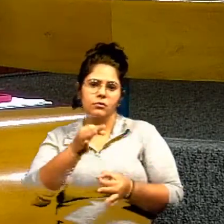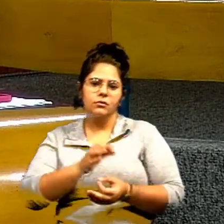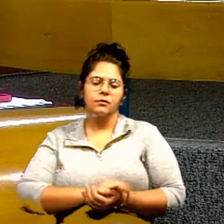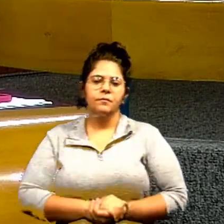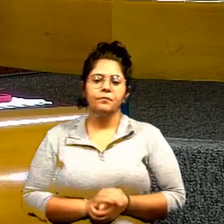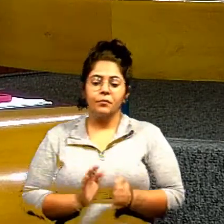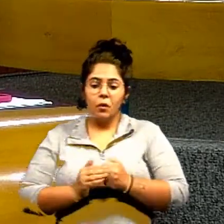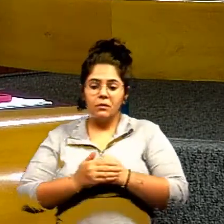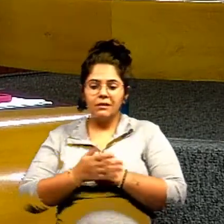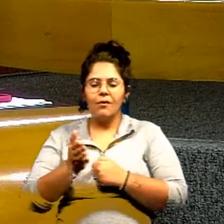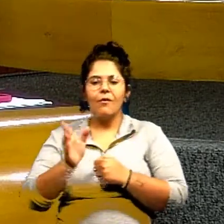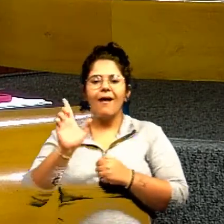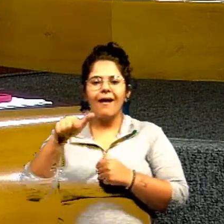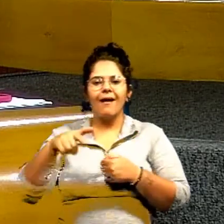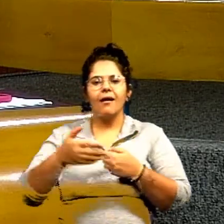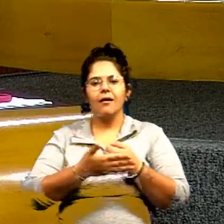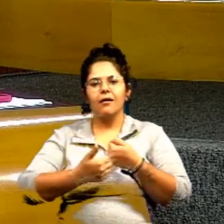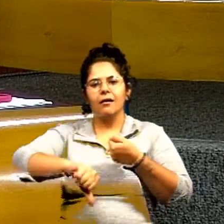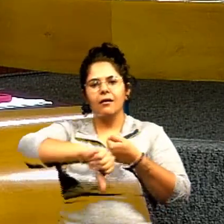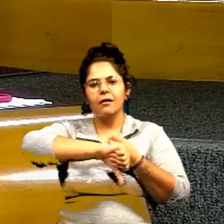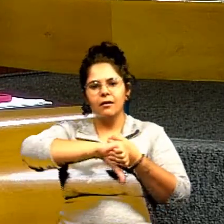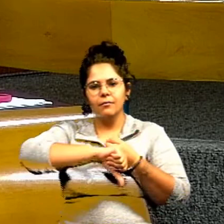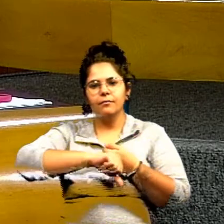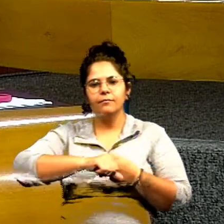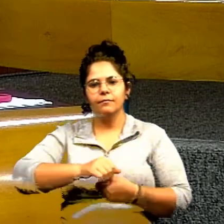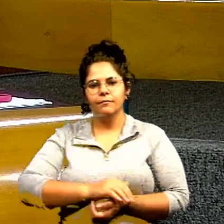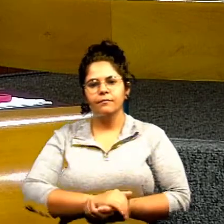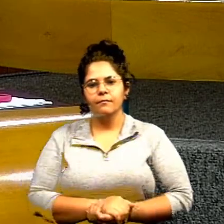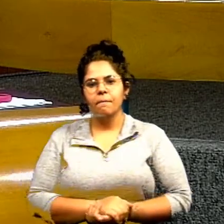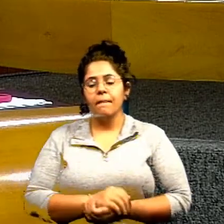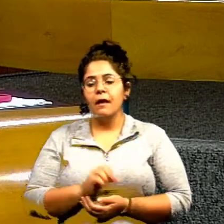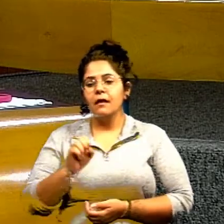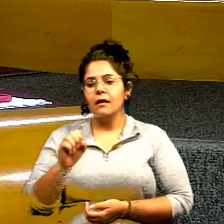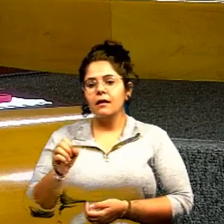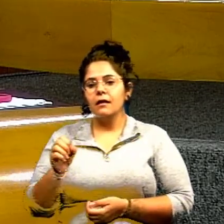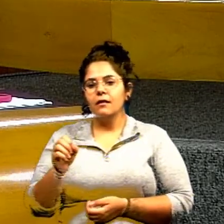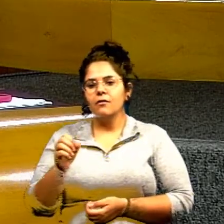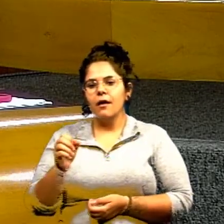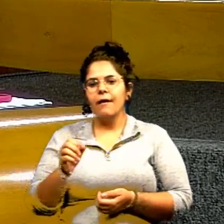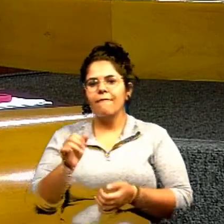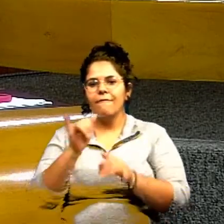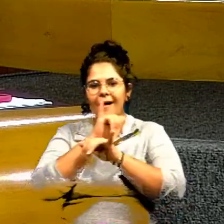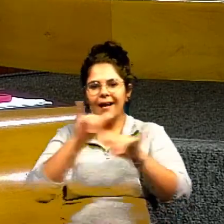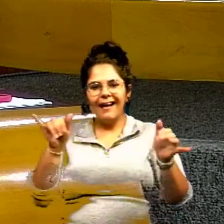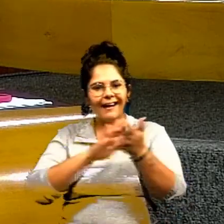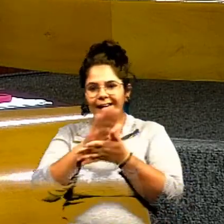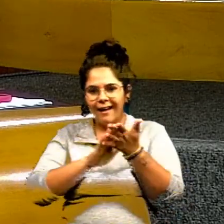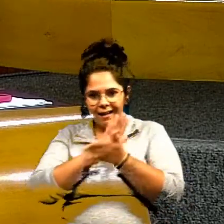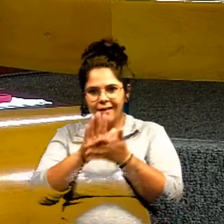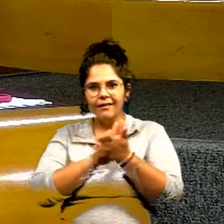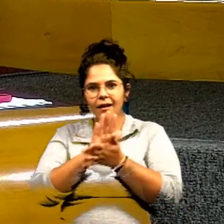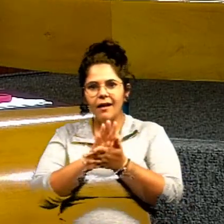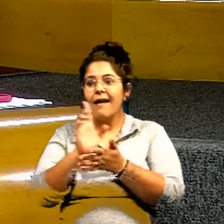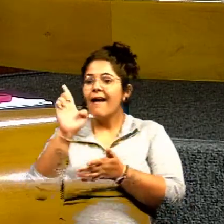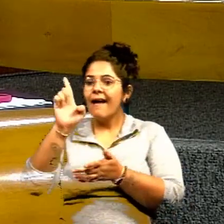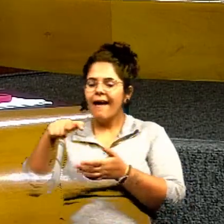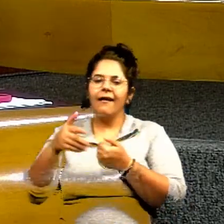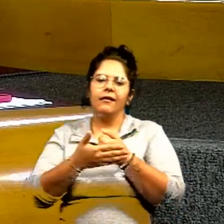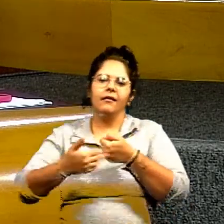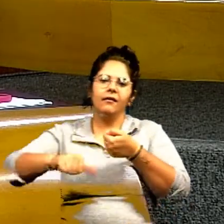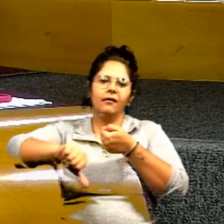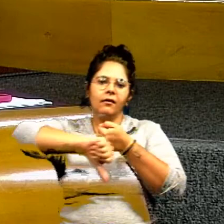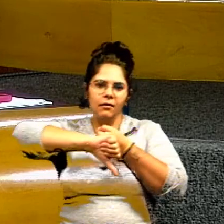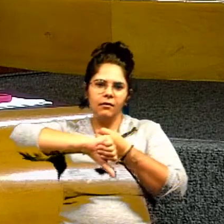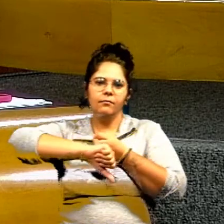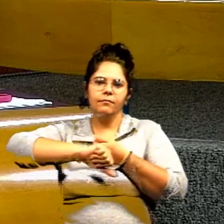omissão também é crime e se omitir nesse momento é fechar as portas para as pessoas que mais precisam que